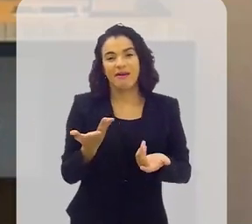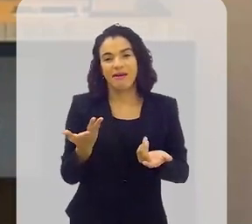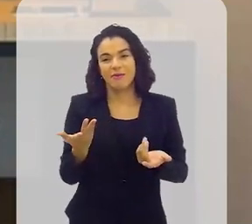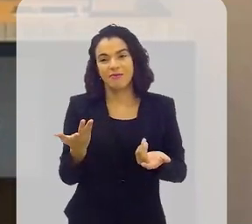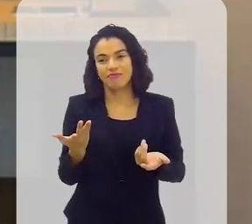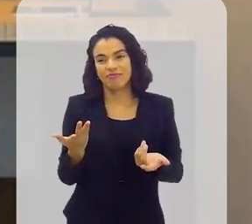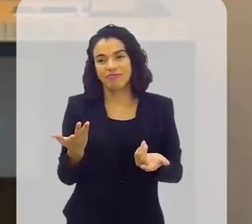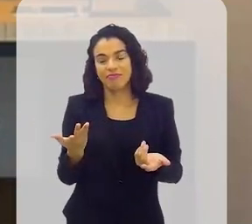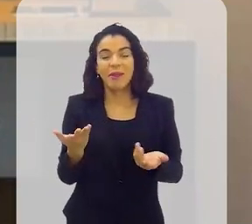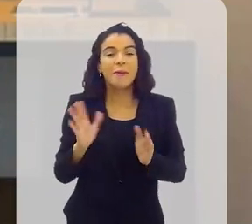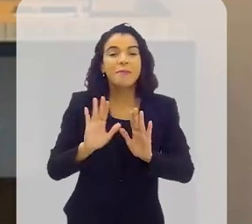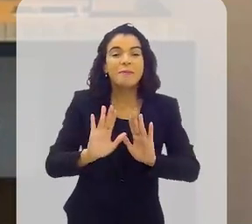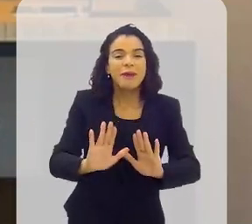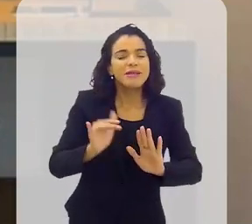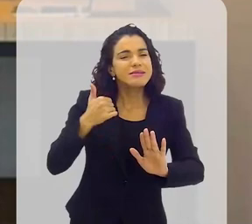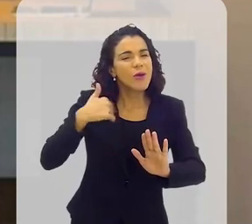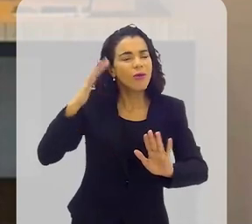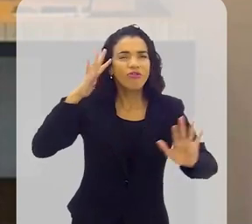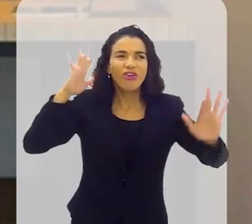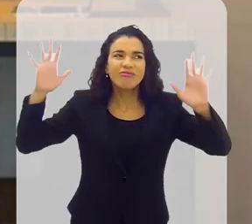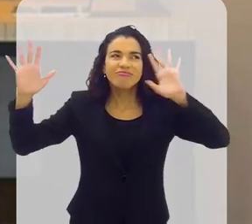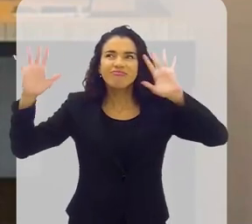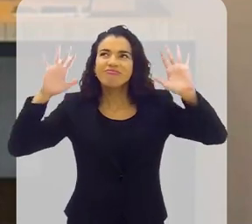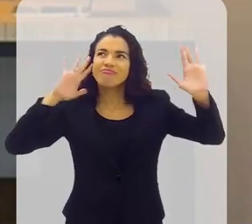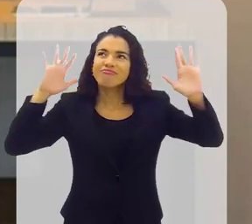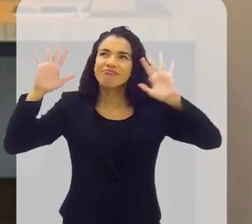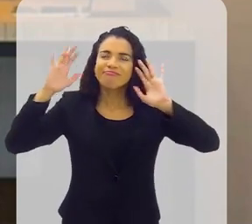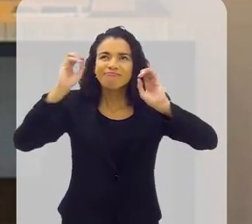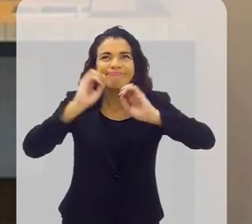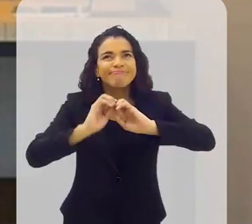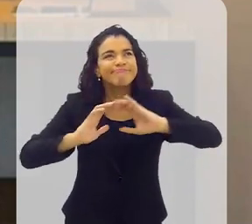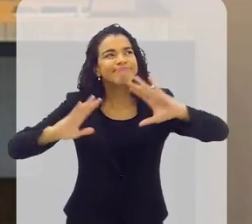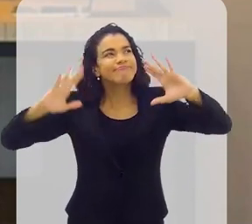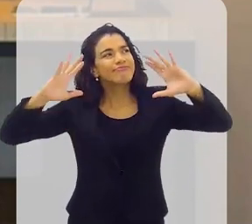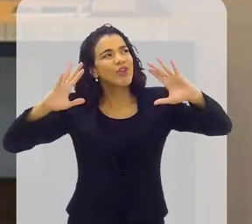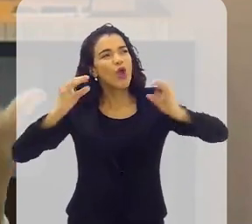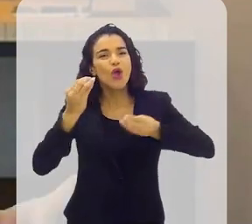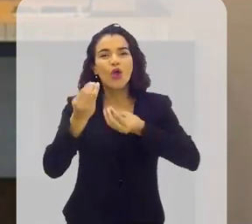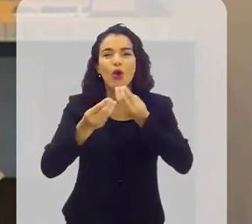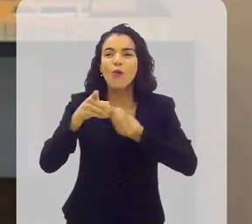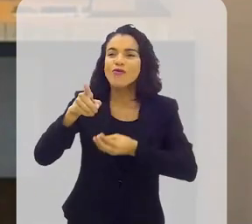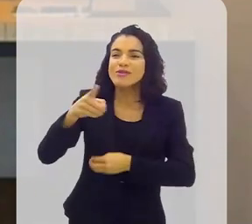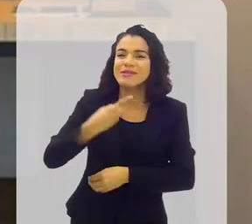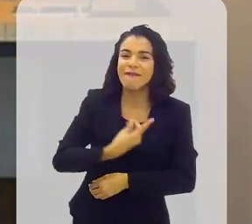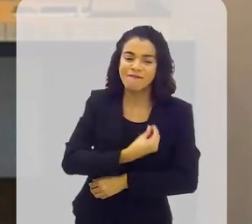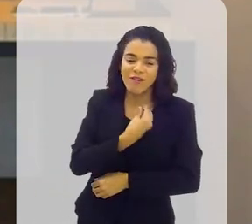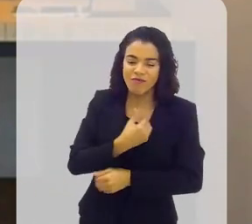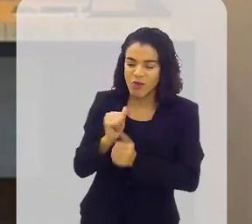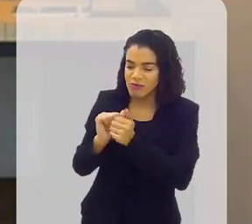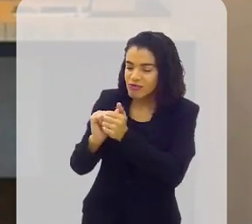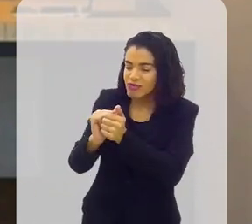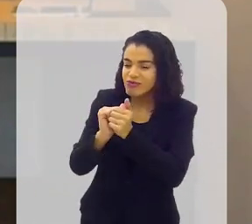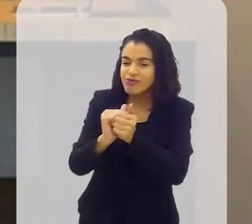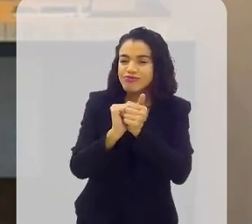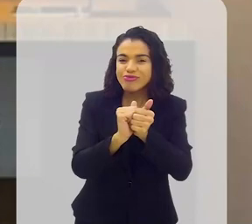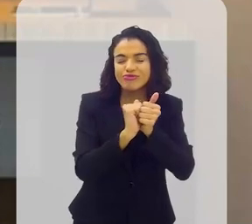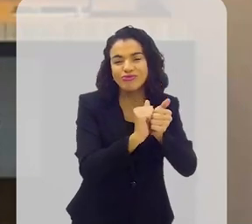ia tocar. Mas eu fico imaginando como é que é ter convivido e ainda conviver